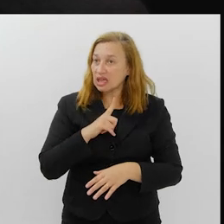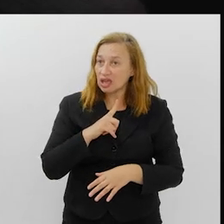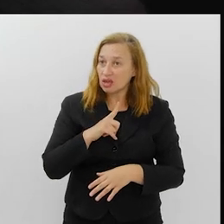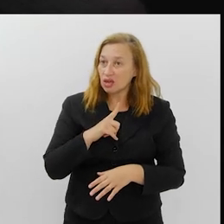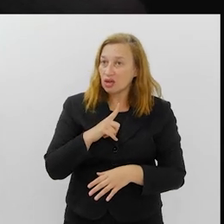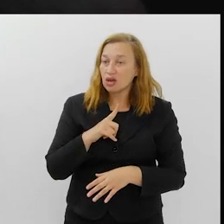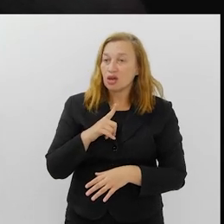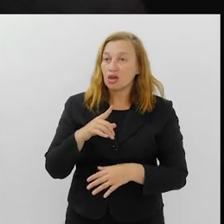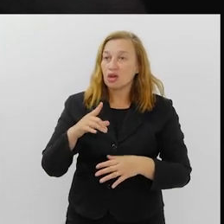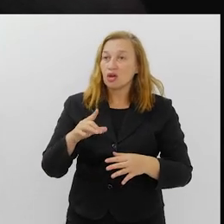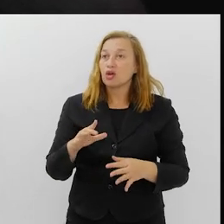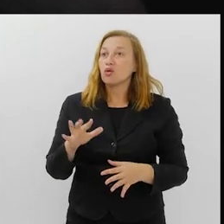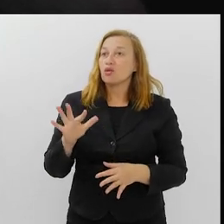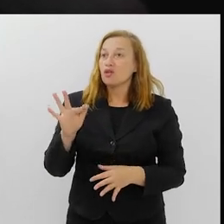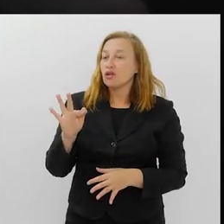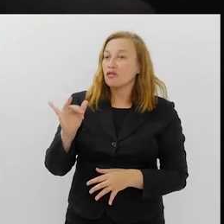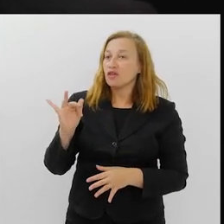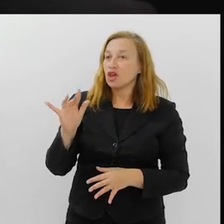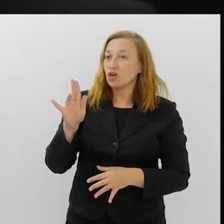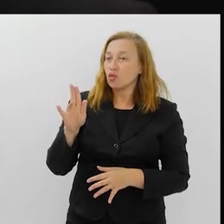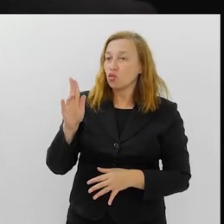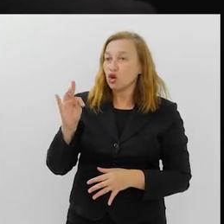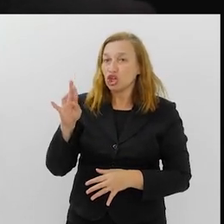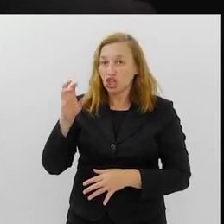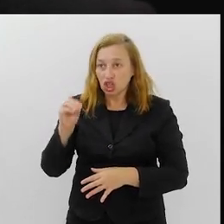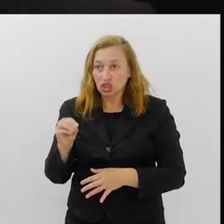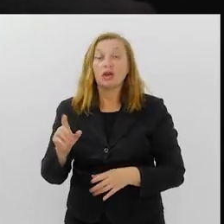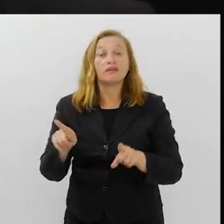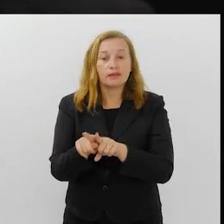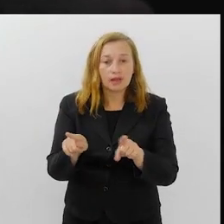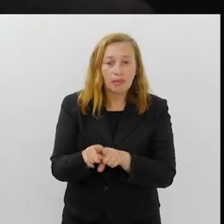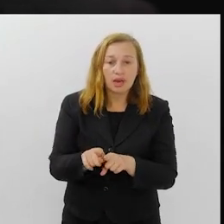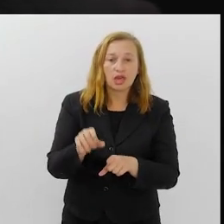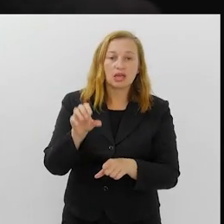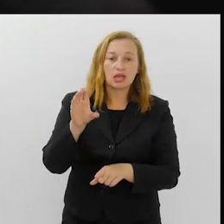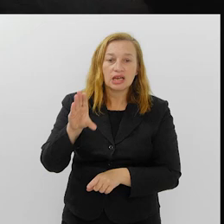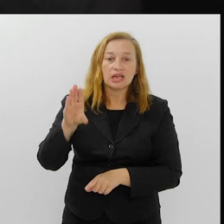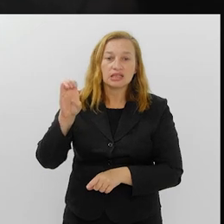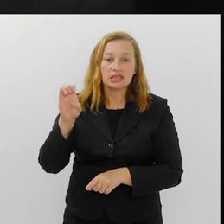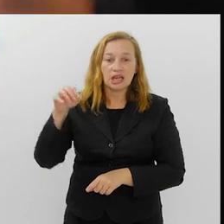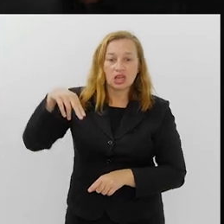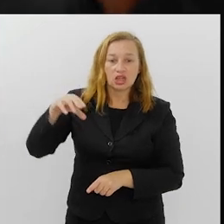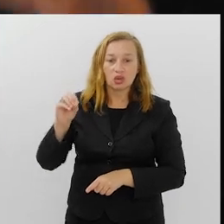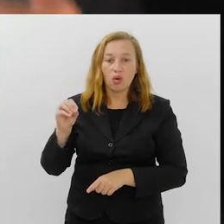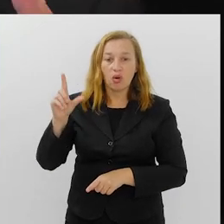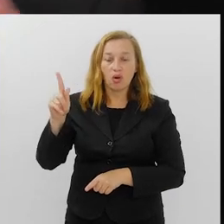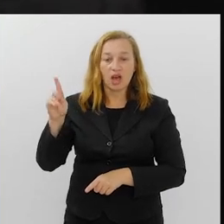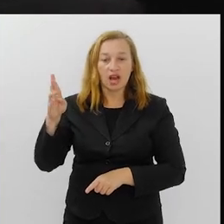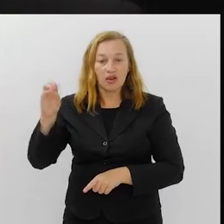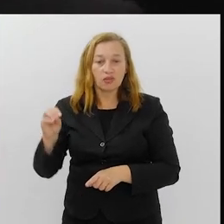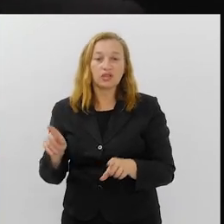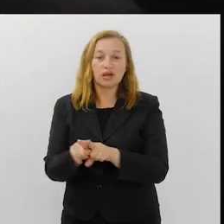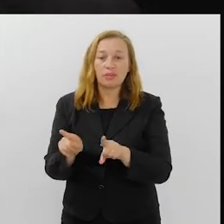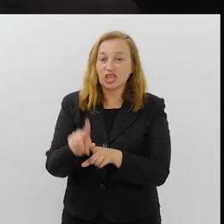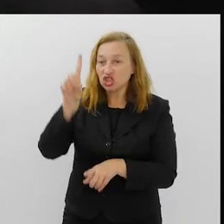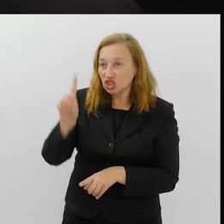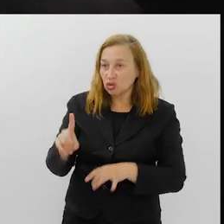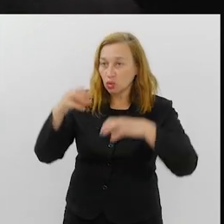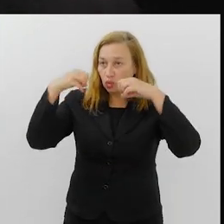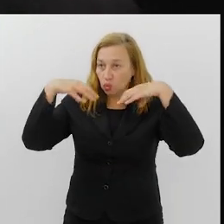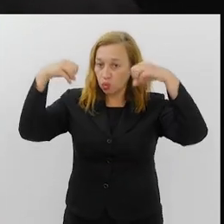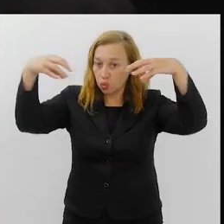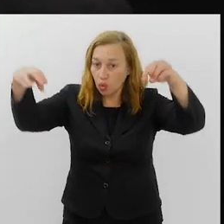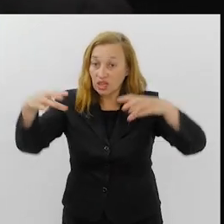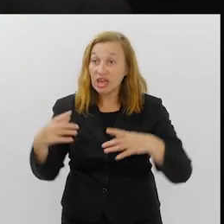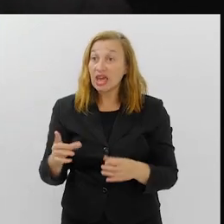série de assistentes. Você tem o cenógrafo, o diretor de luz, e aqui tudo numa figura